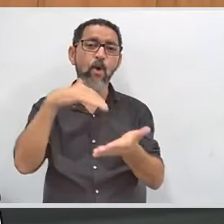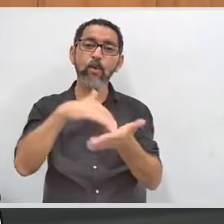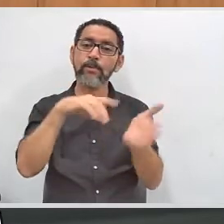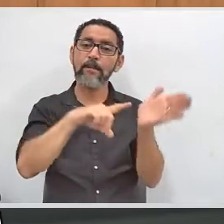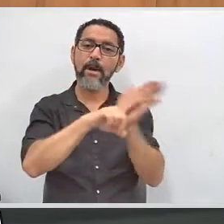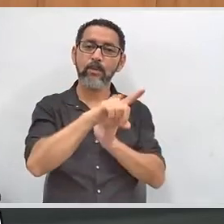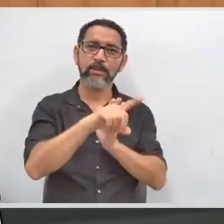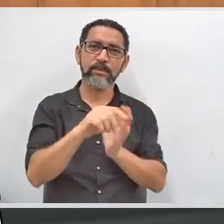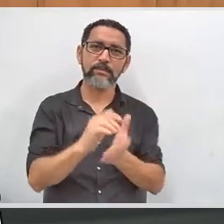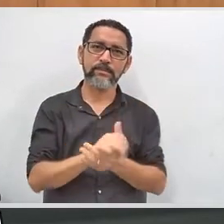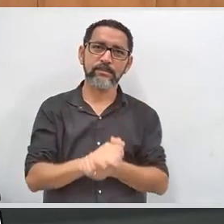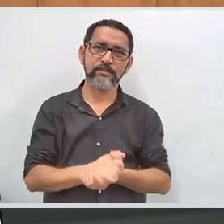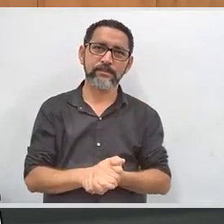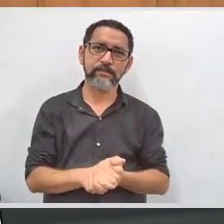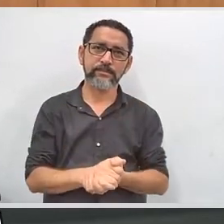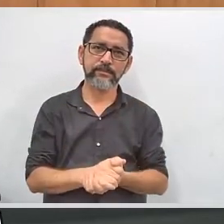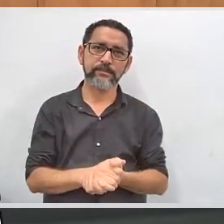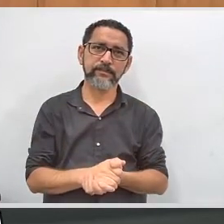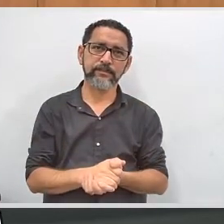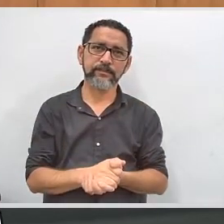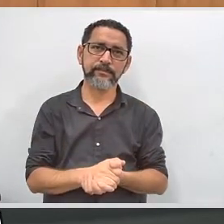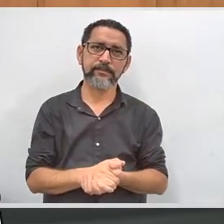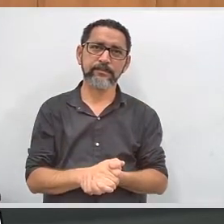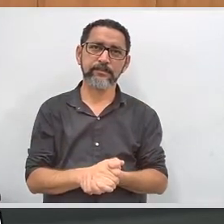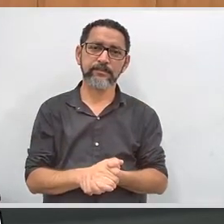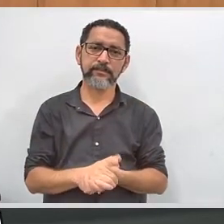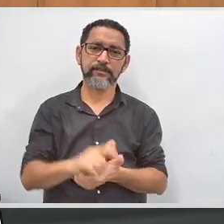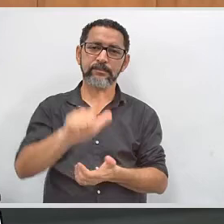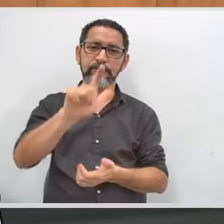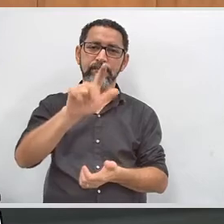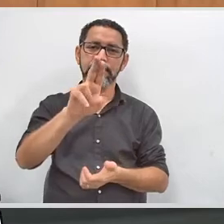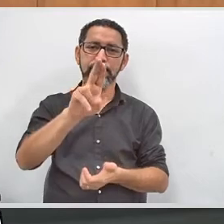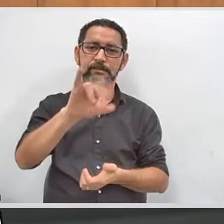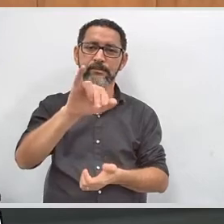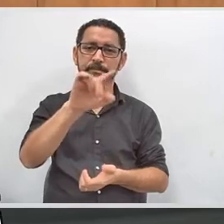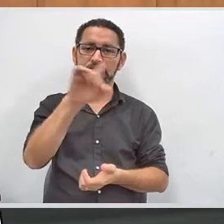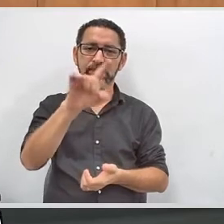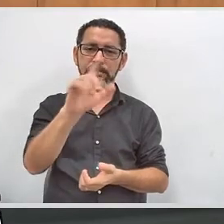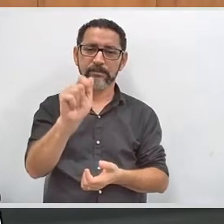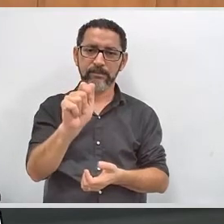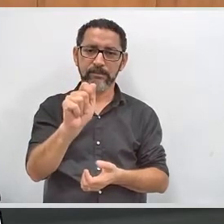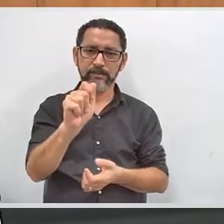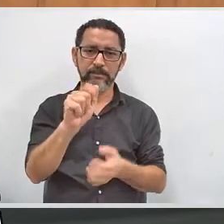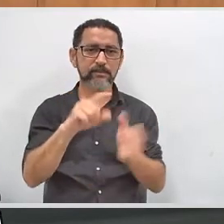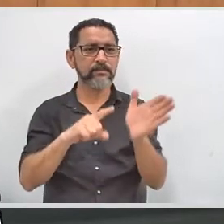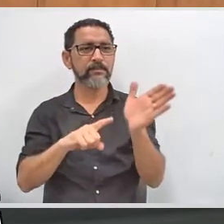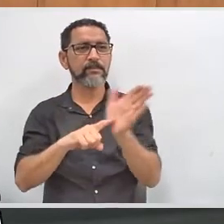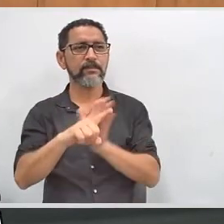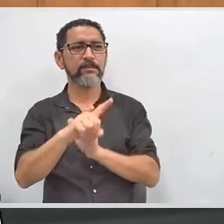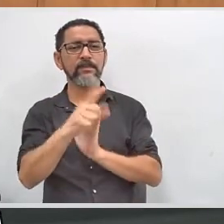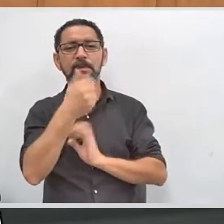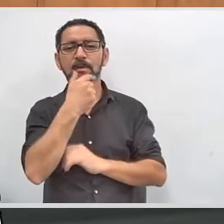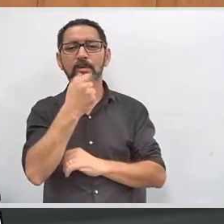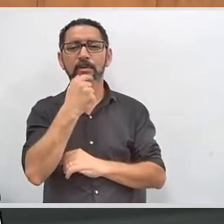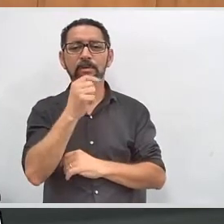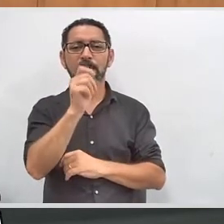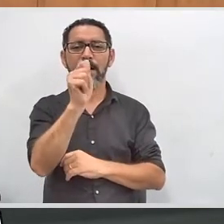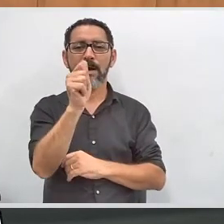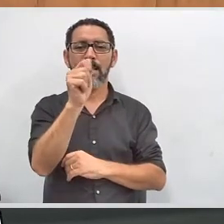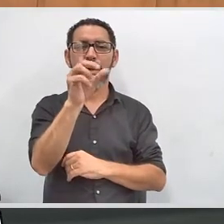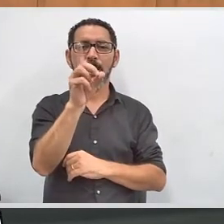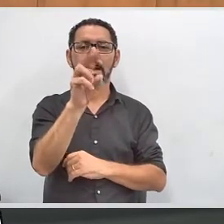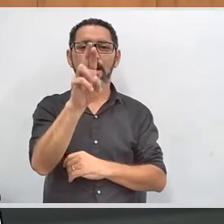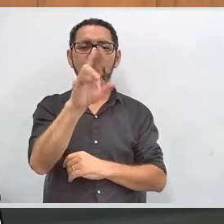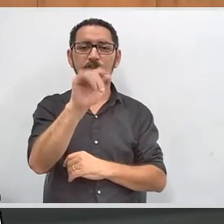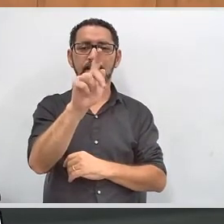vamos encerrar as participações pelas redes sociais, da Luísa, aqui de Belo Horizonte, também para o doutor Adriano Júnior.